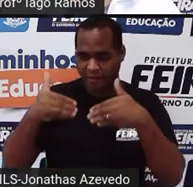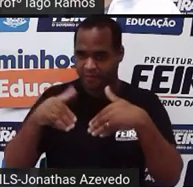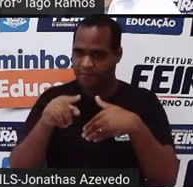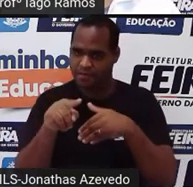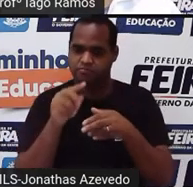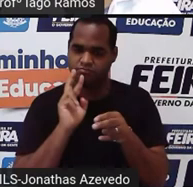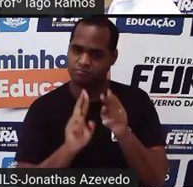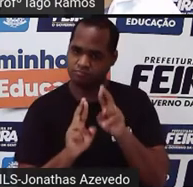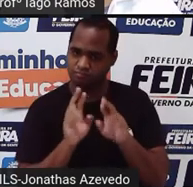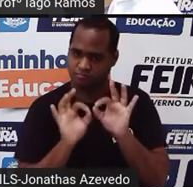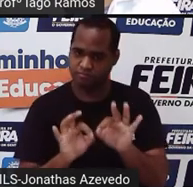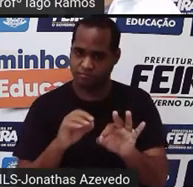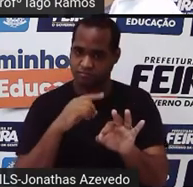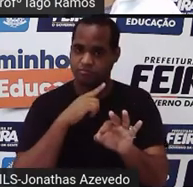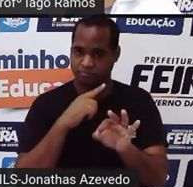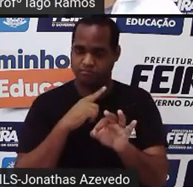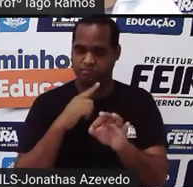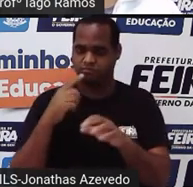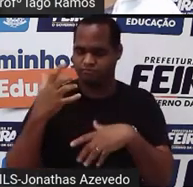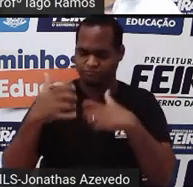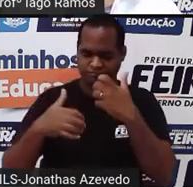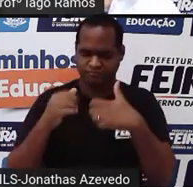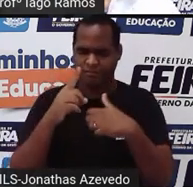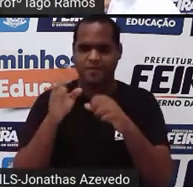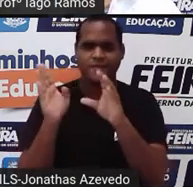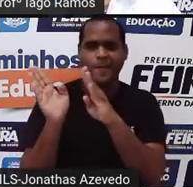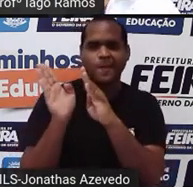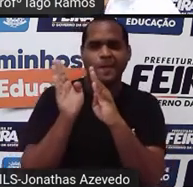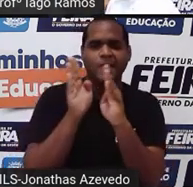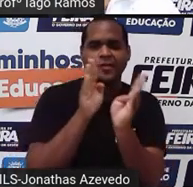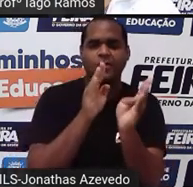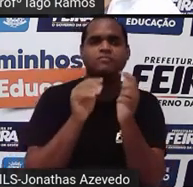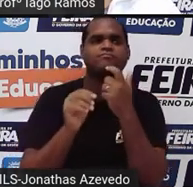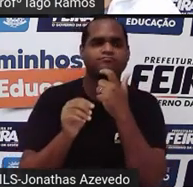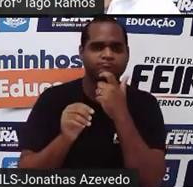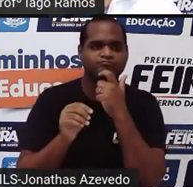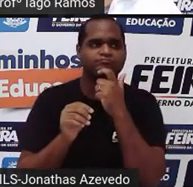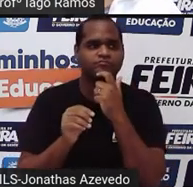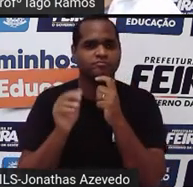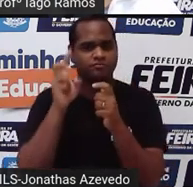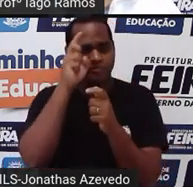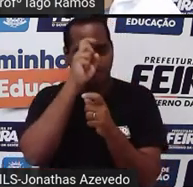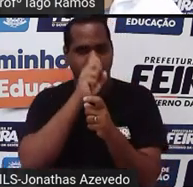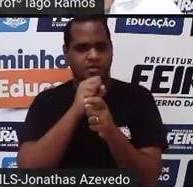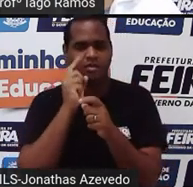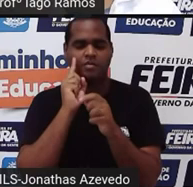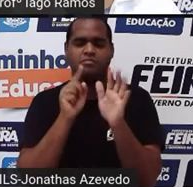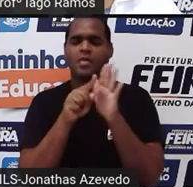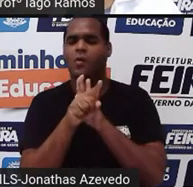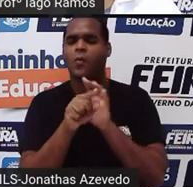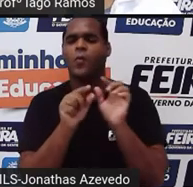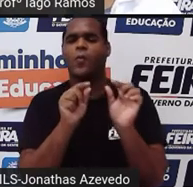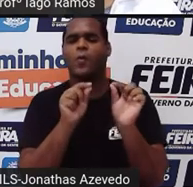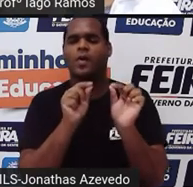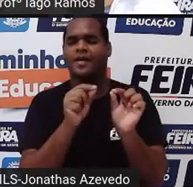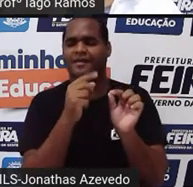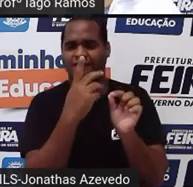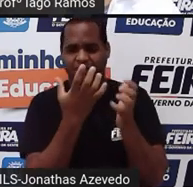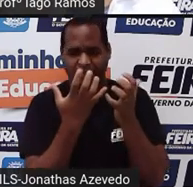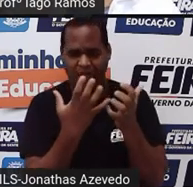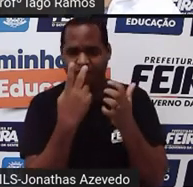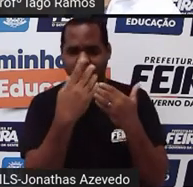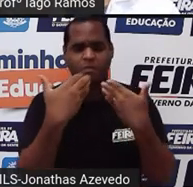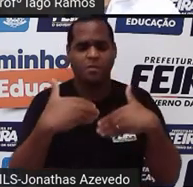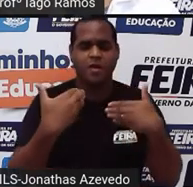para você responder com esse conteúdo que a gente viu nessa aula. Então se eu te perguntasse assim, o que do